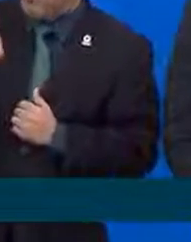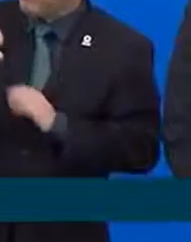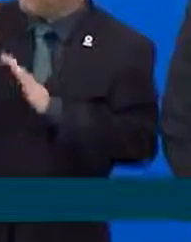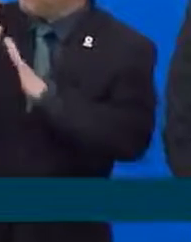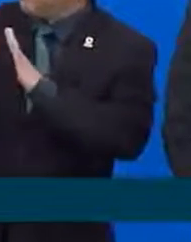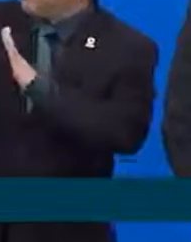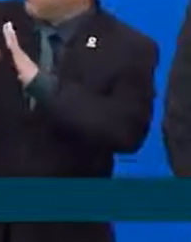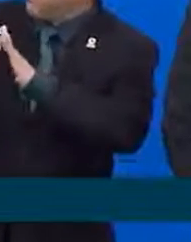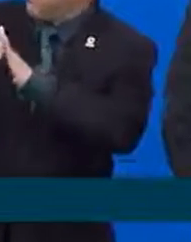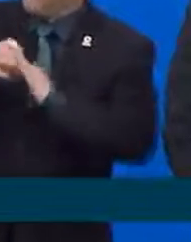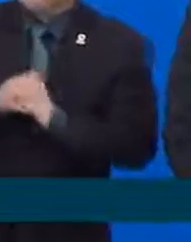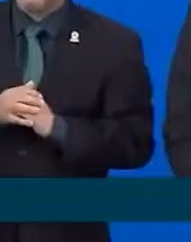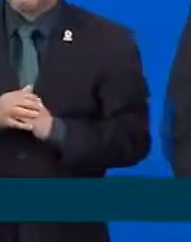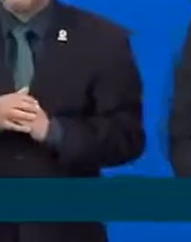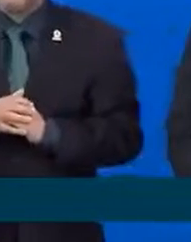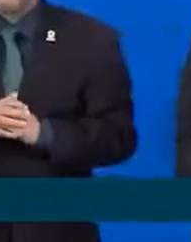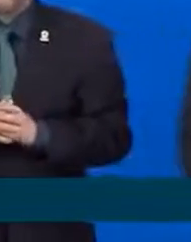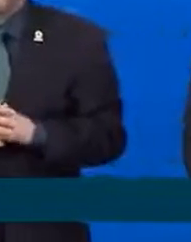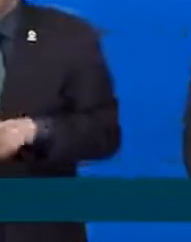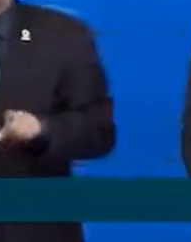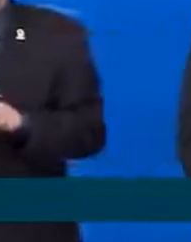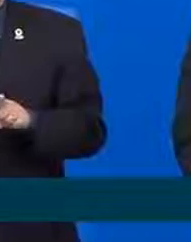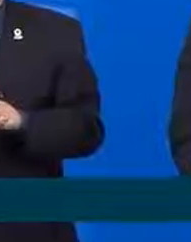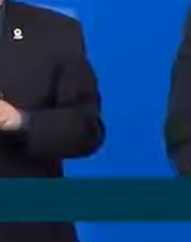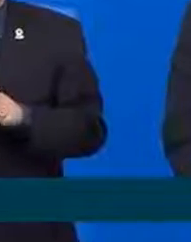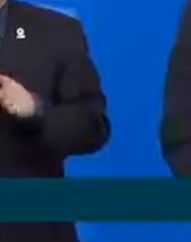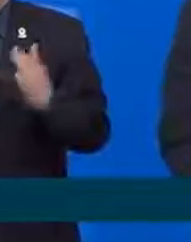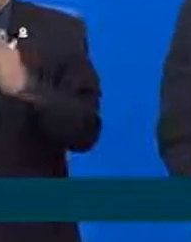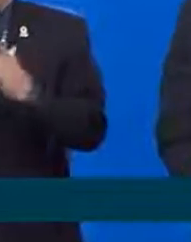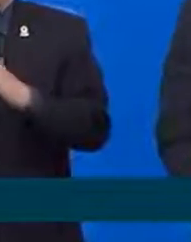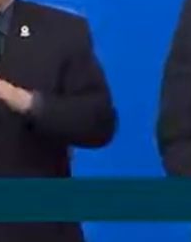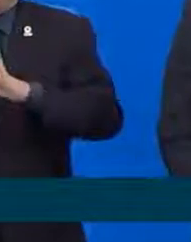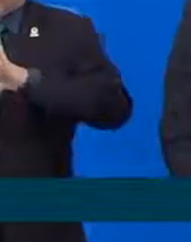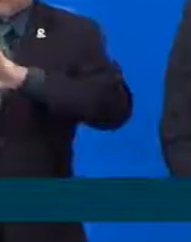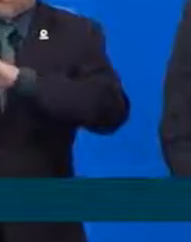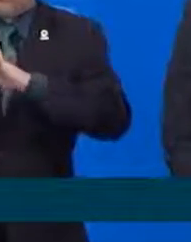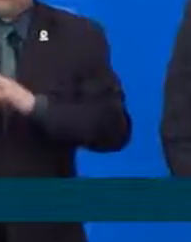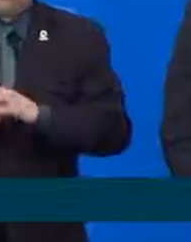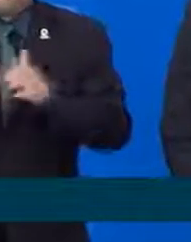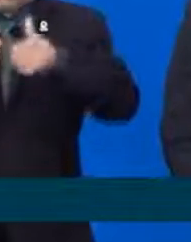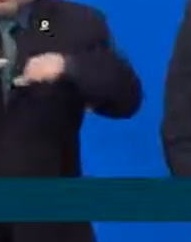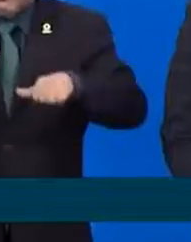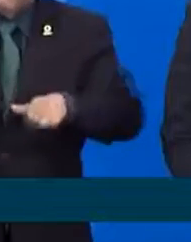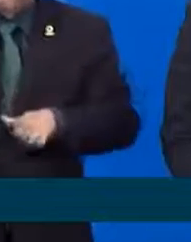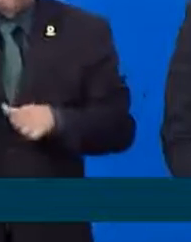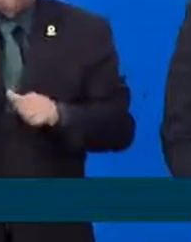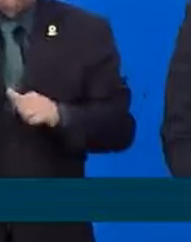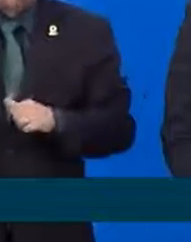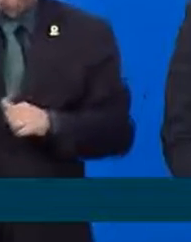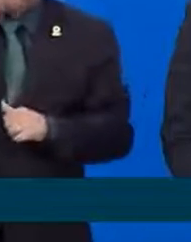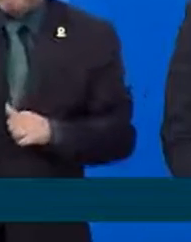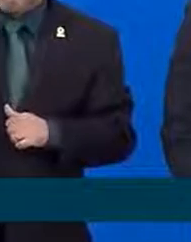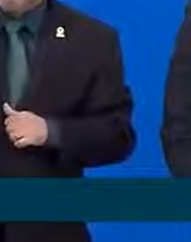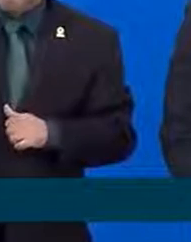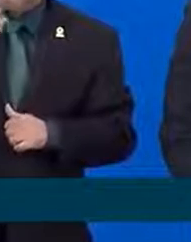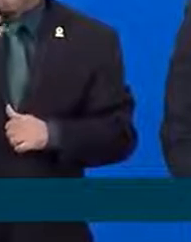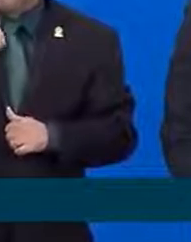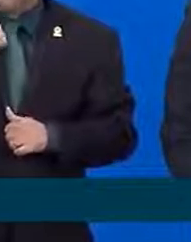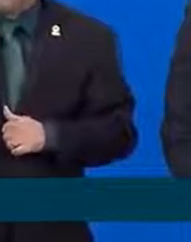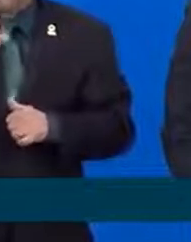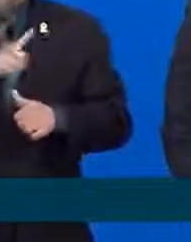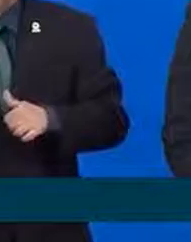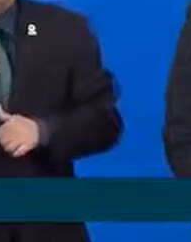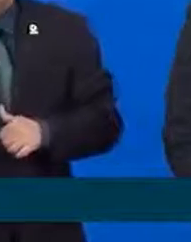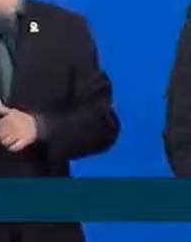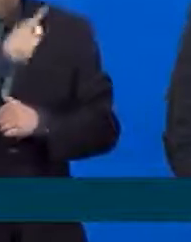Alto ainda, reconhecemos, mas até poucos meses, essa taxa é de 14% ao mês. E a outra,